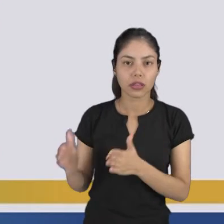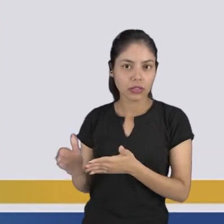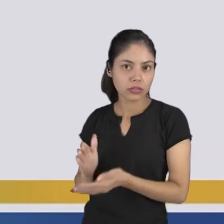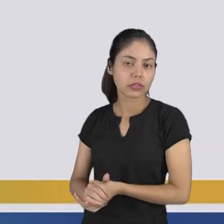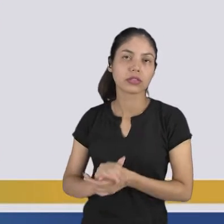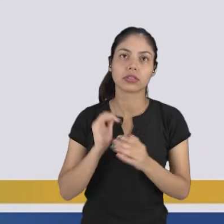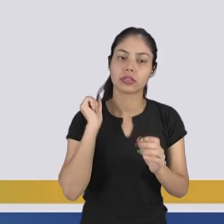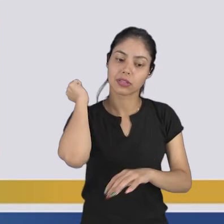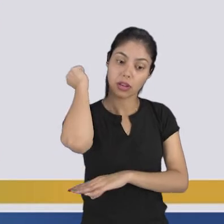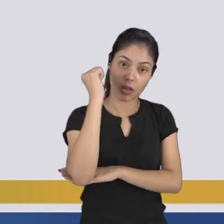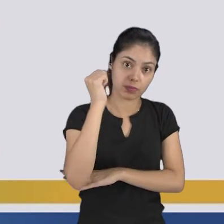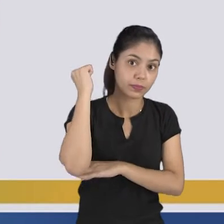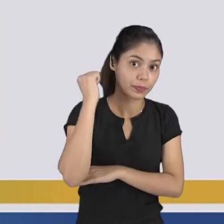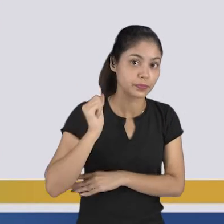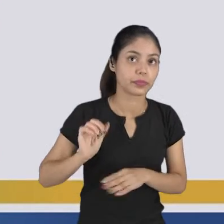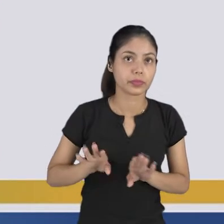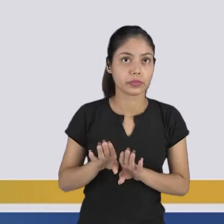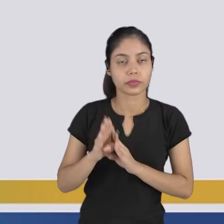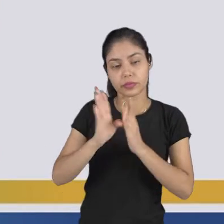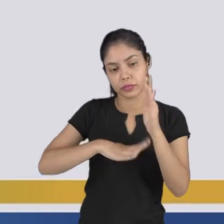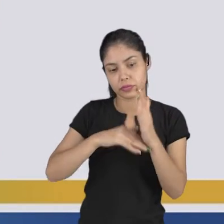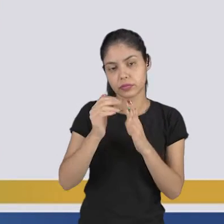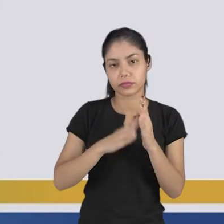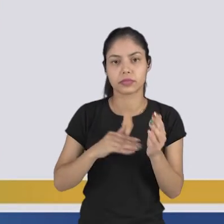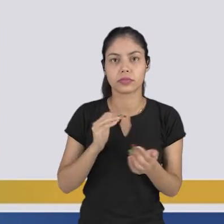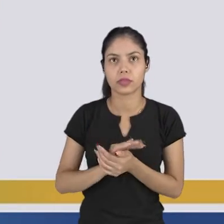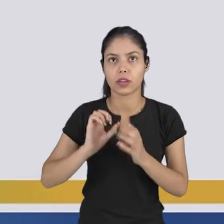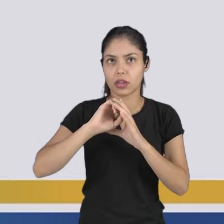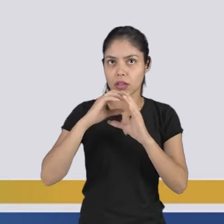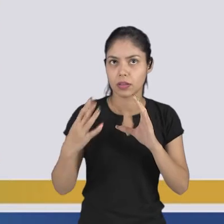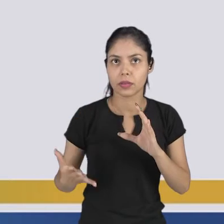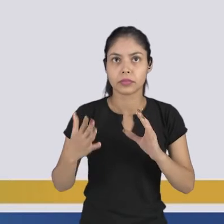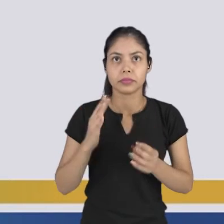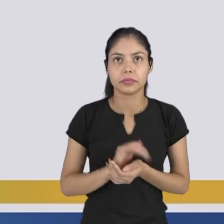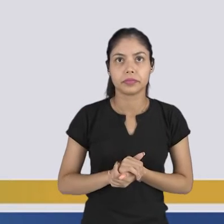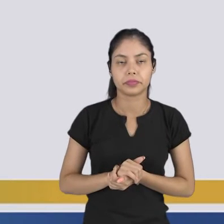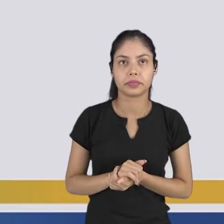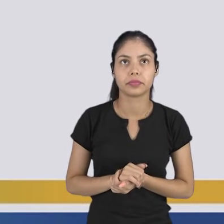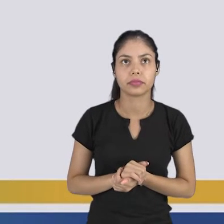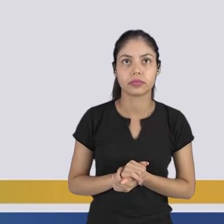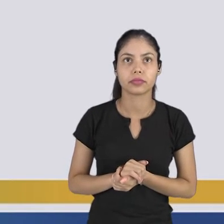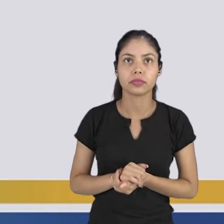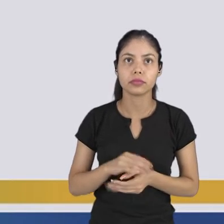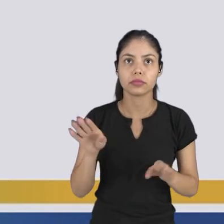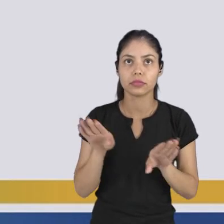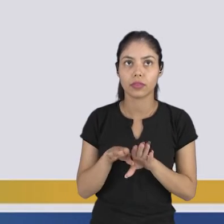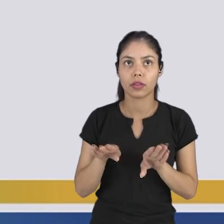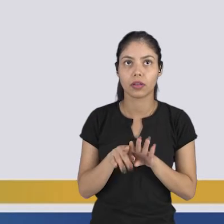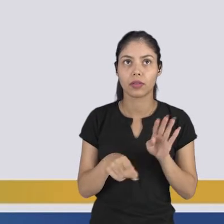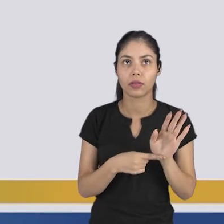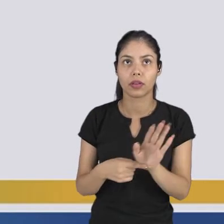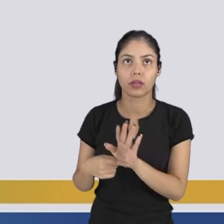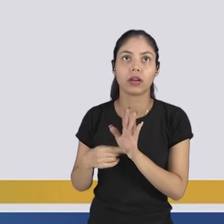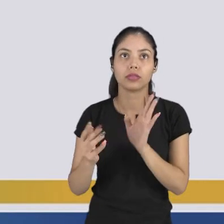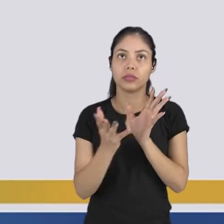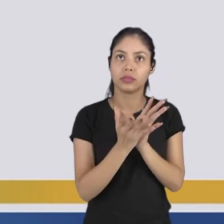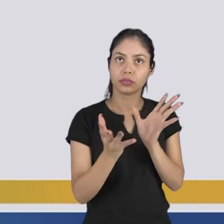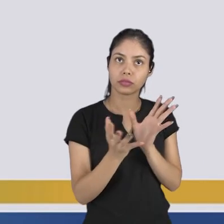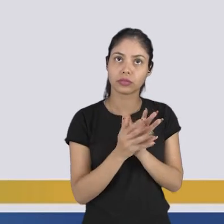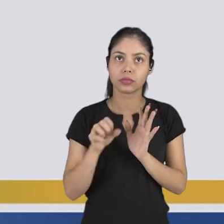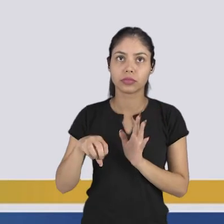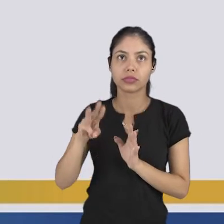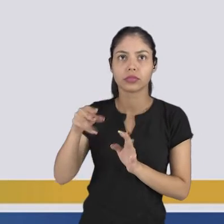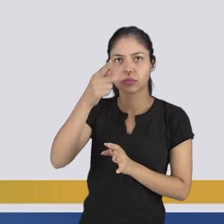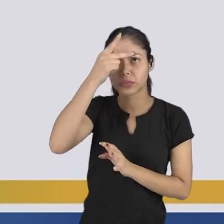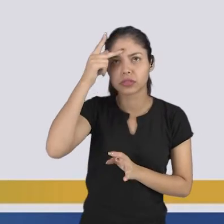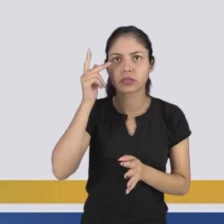caça. Enfim, e as pinturas são bem características. Também definem uma pessoa no grupo, quem é a